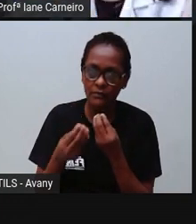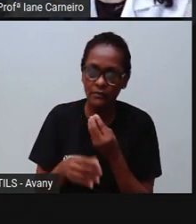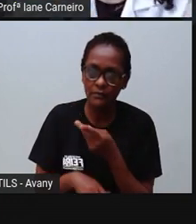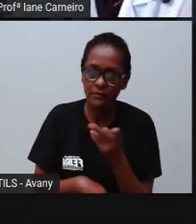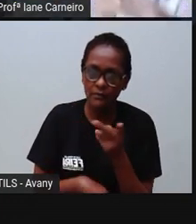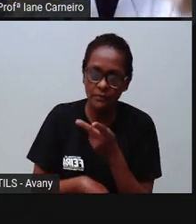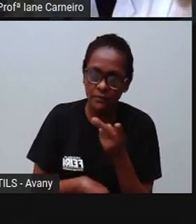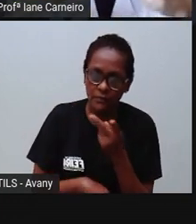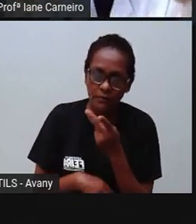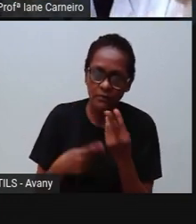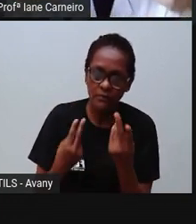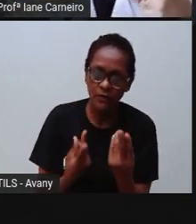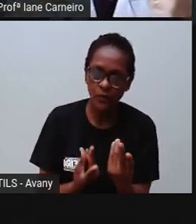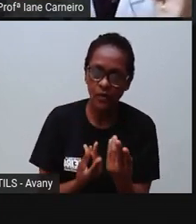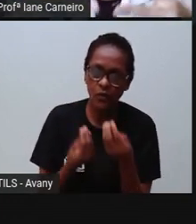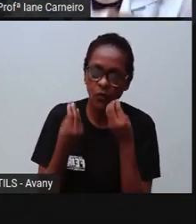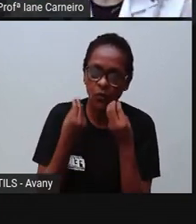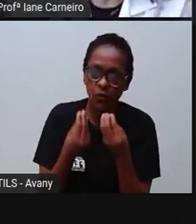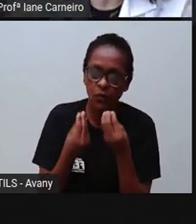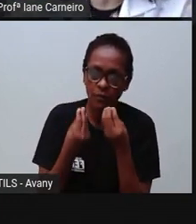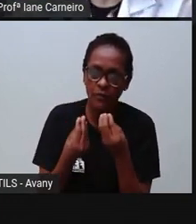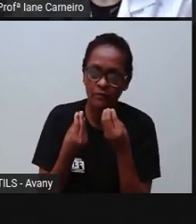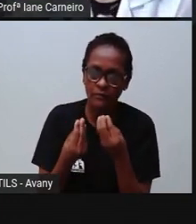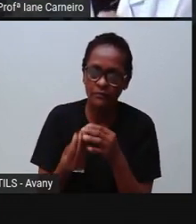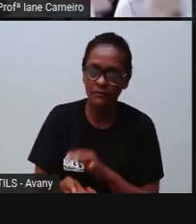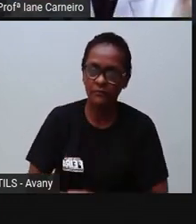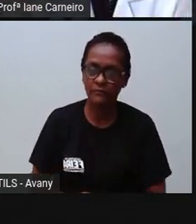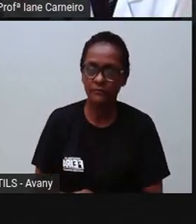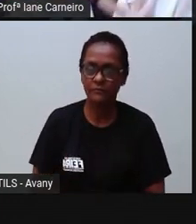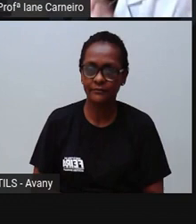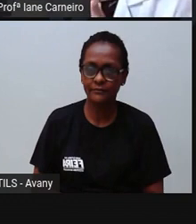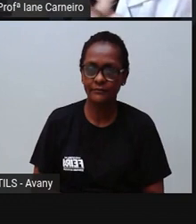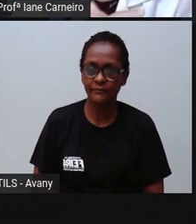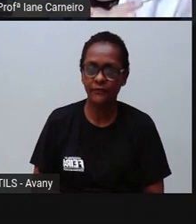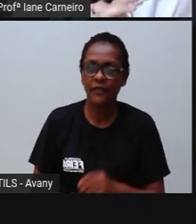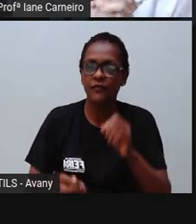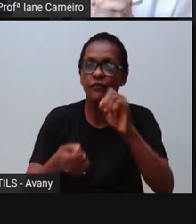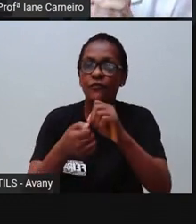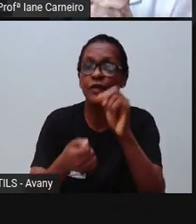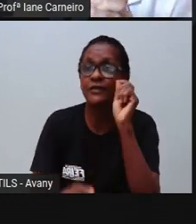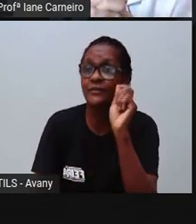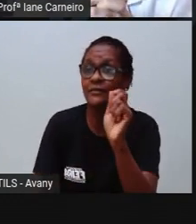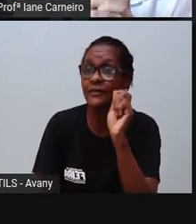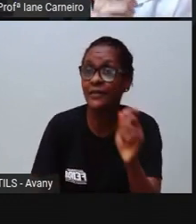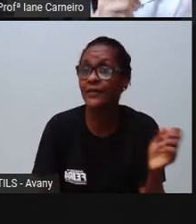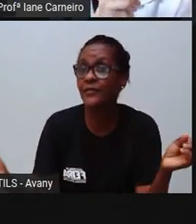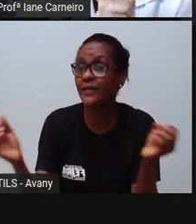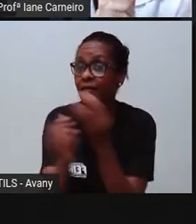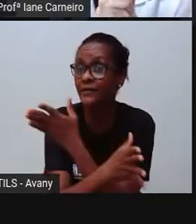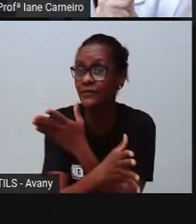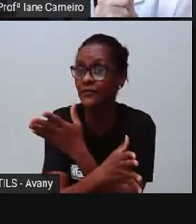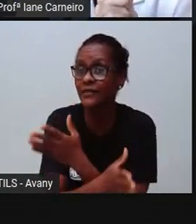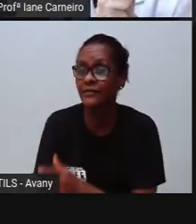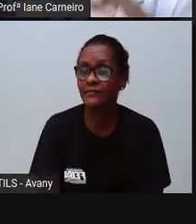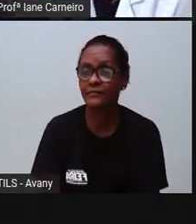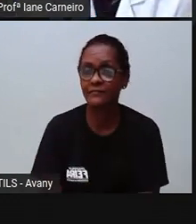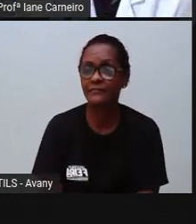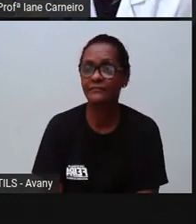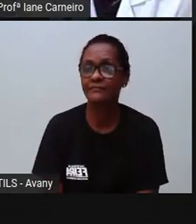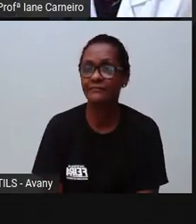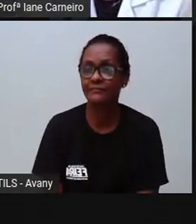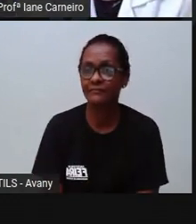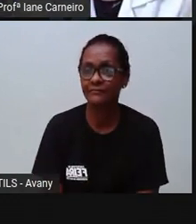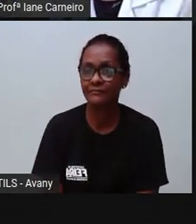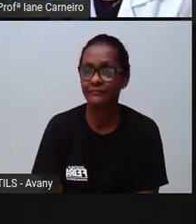problema, eles, os dois estão tentando atravessar a ponte. E aí, como é que eles dois podem resolver esse problema agora? E aí,